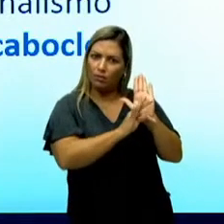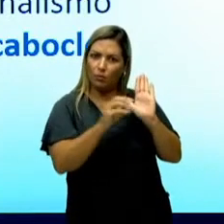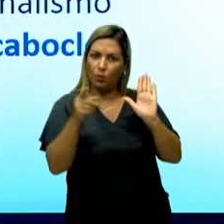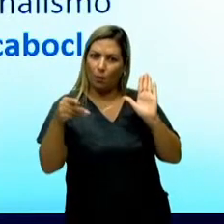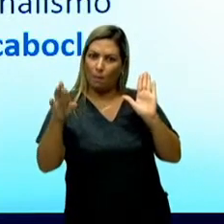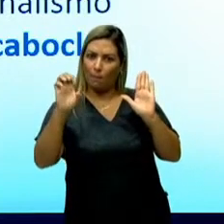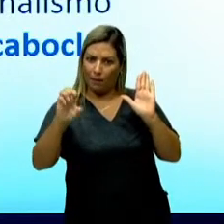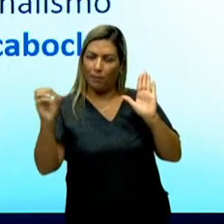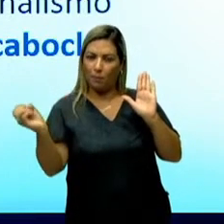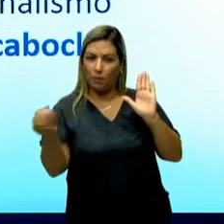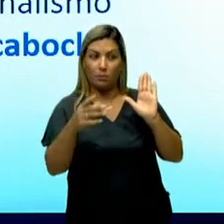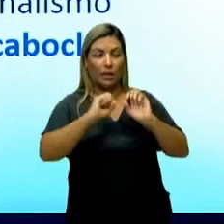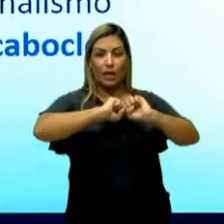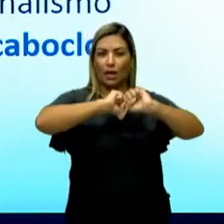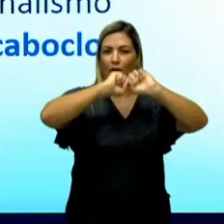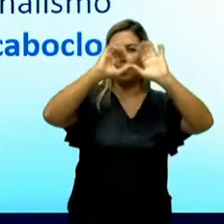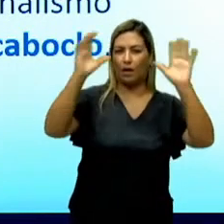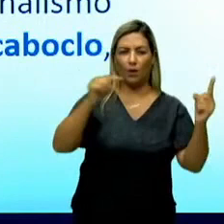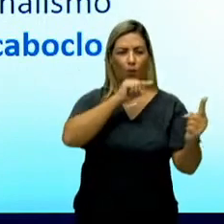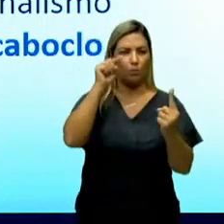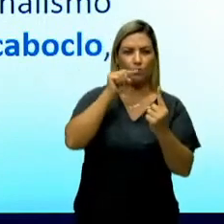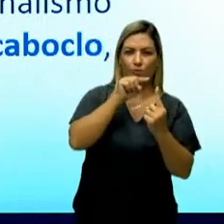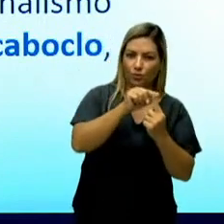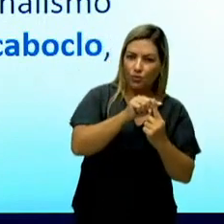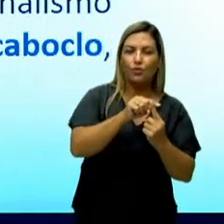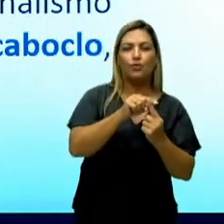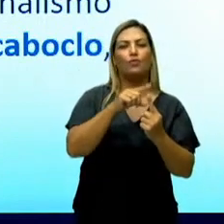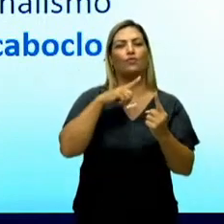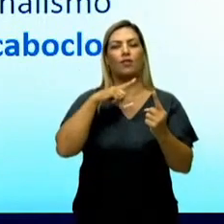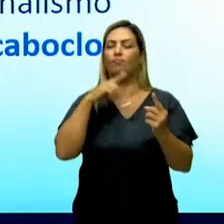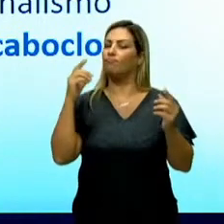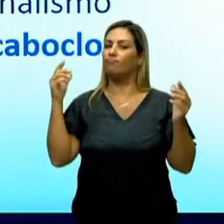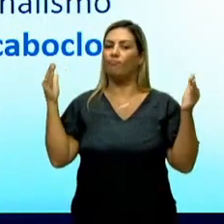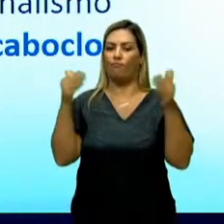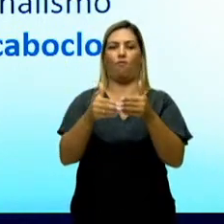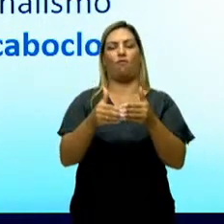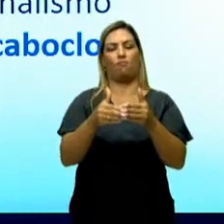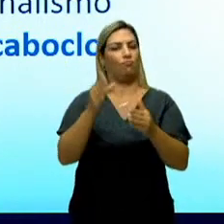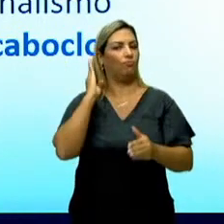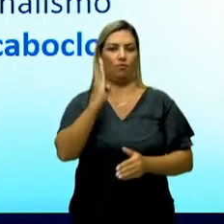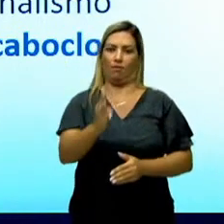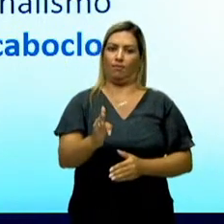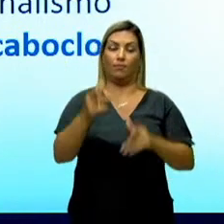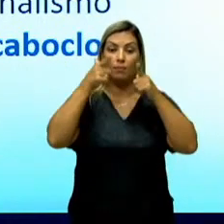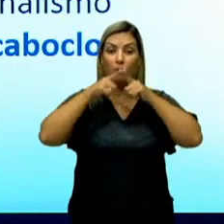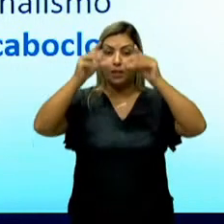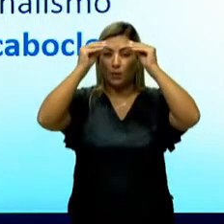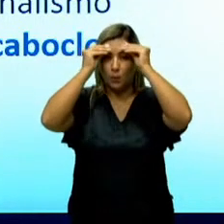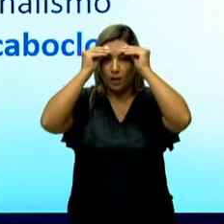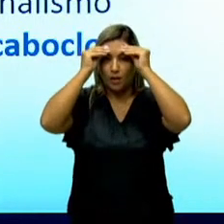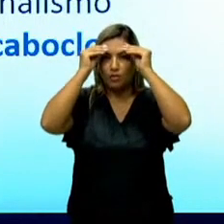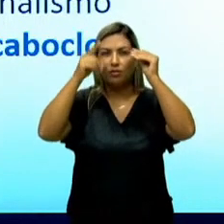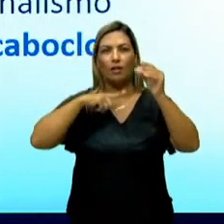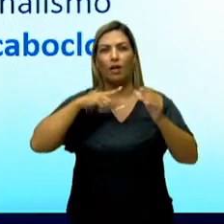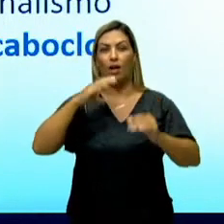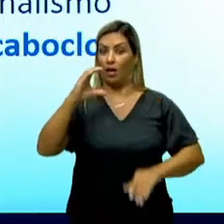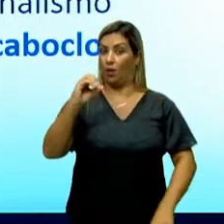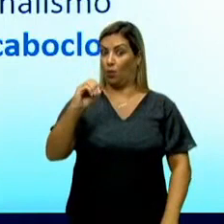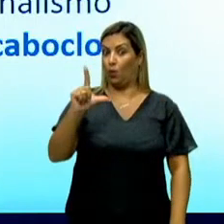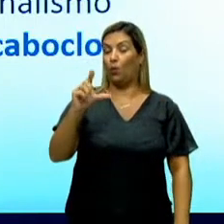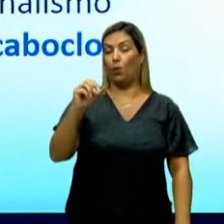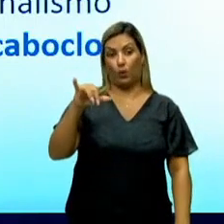-modernista, ele é mais claro, ele é mais objetivo, ele é direto ao ponto. Uma linguagem, às vezes, até coloquial.